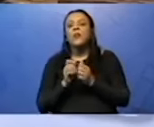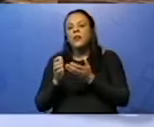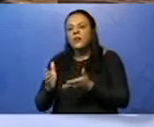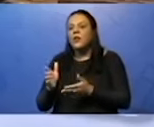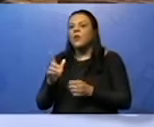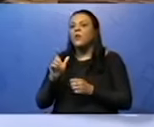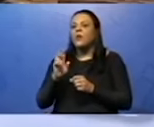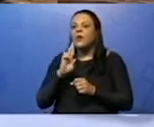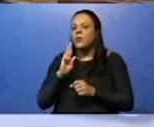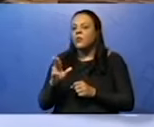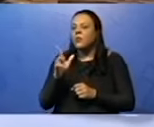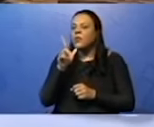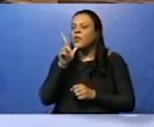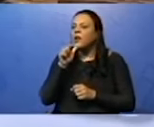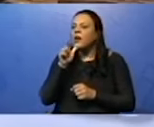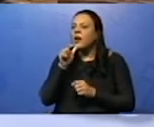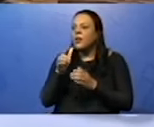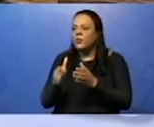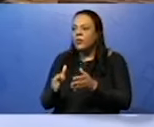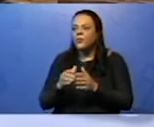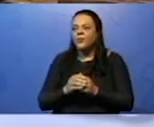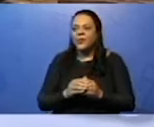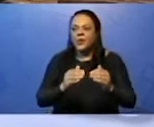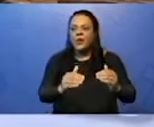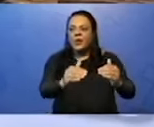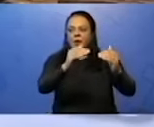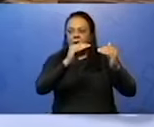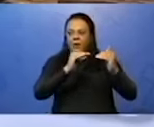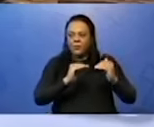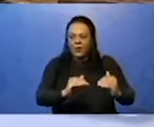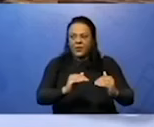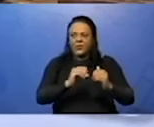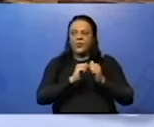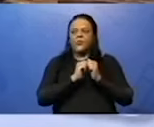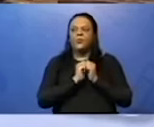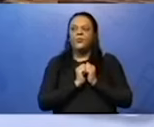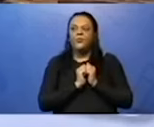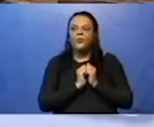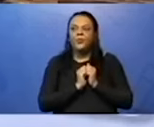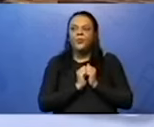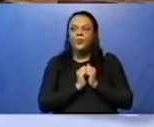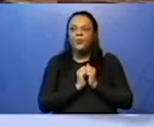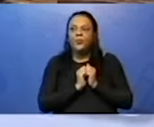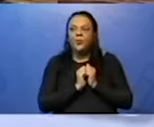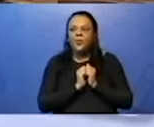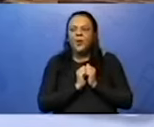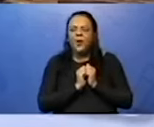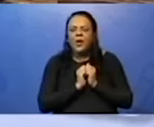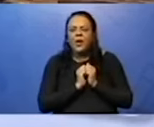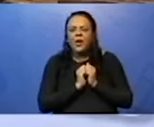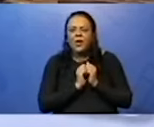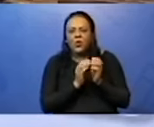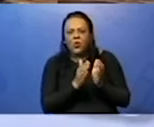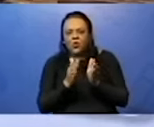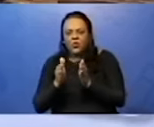podemos ir até lá? Então, se o meu verbo aqui tem uma locução verbal, é que podemos ir? Quem podemos ir?